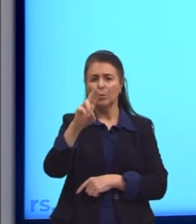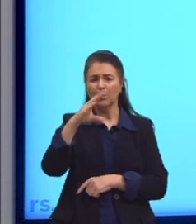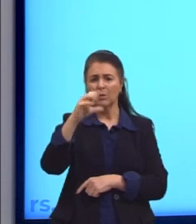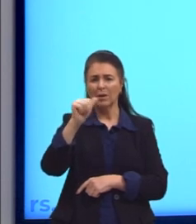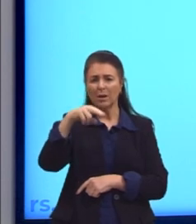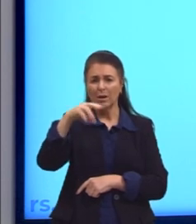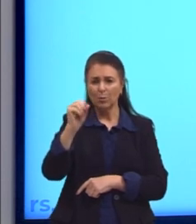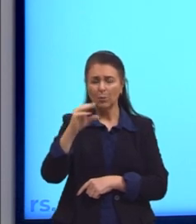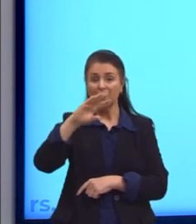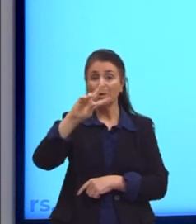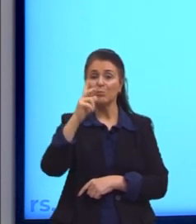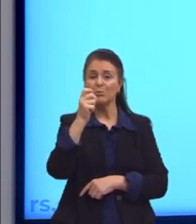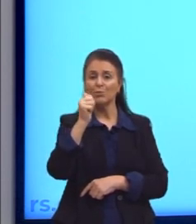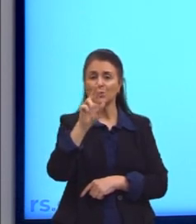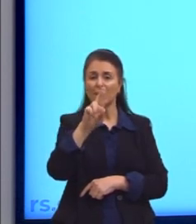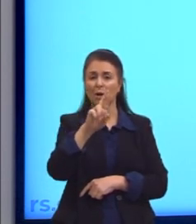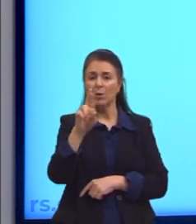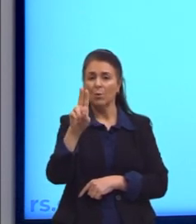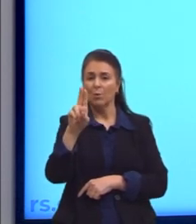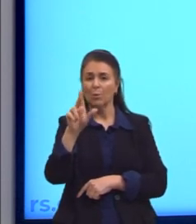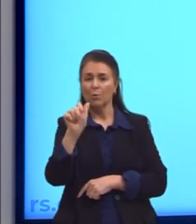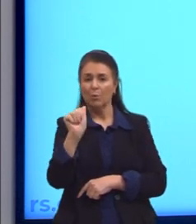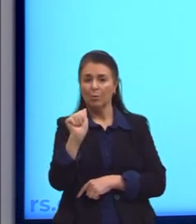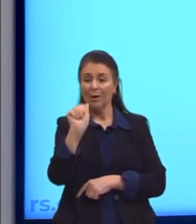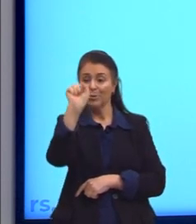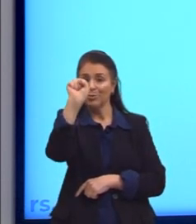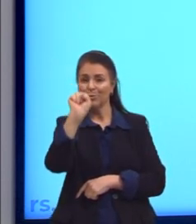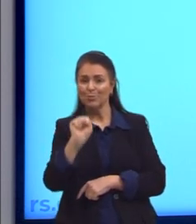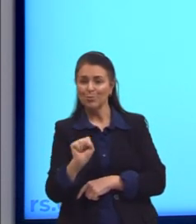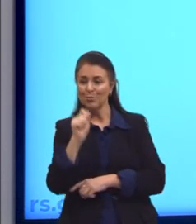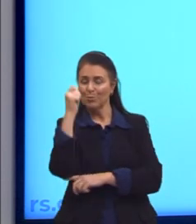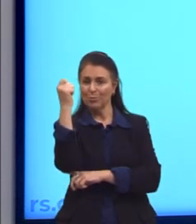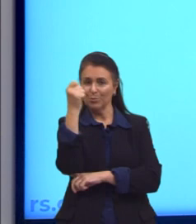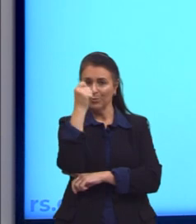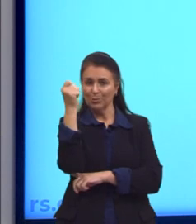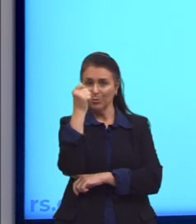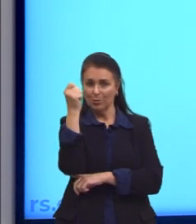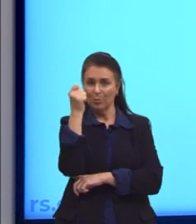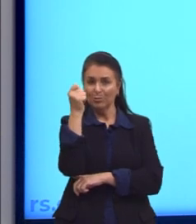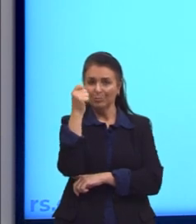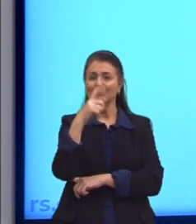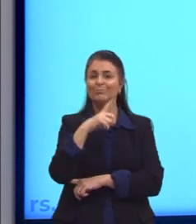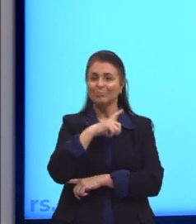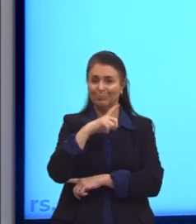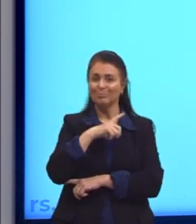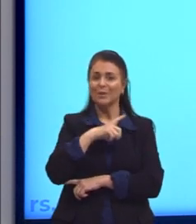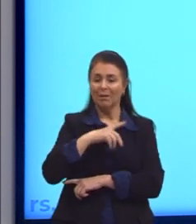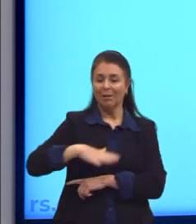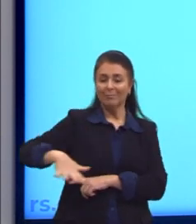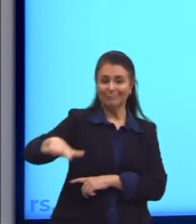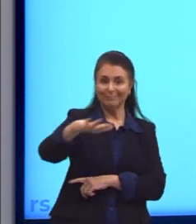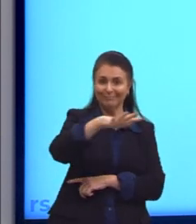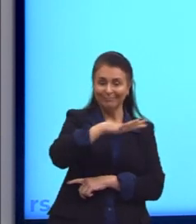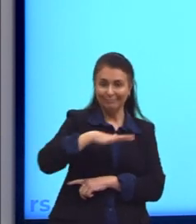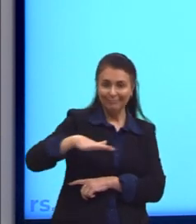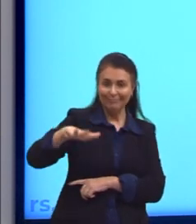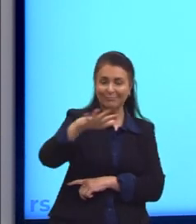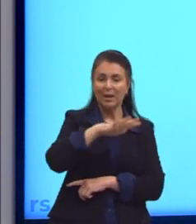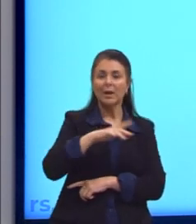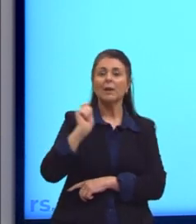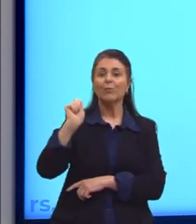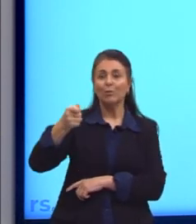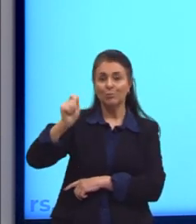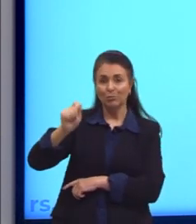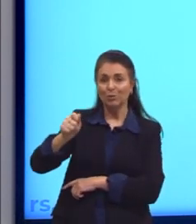Charrua. Os Charrua aqui no sul do Rio Grande do Sul estão bem presentes no território que hoje em dia é a Argentina e o